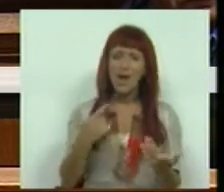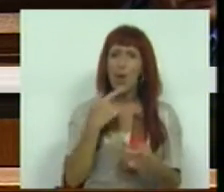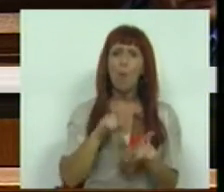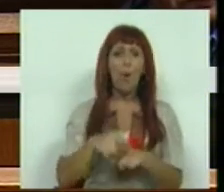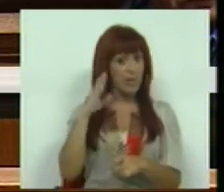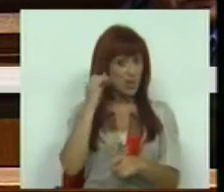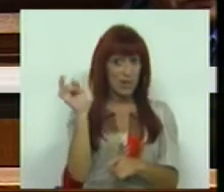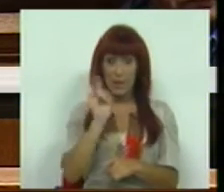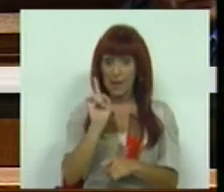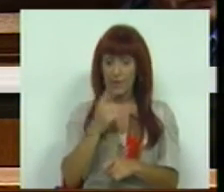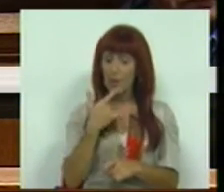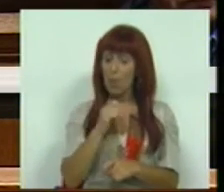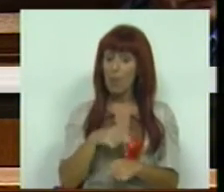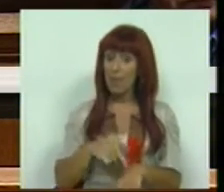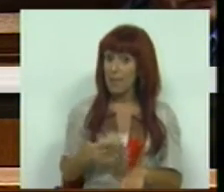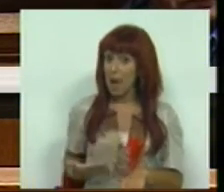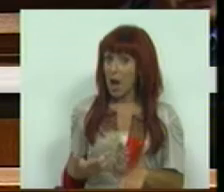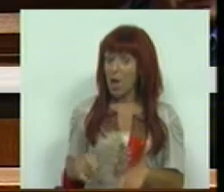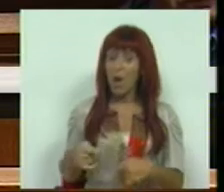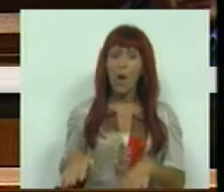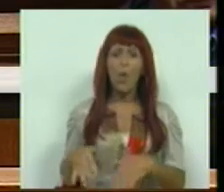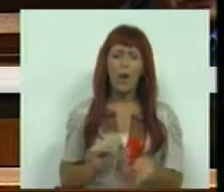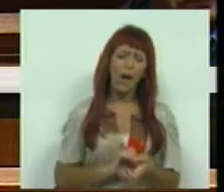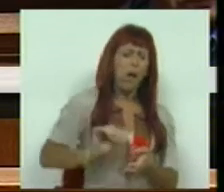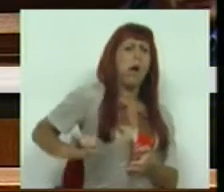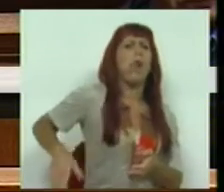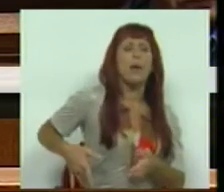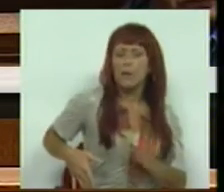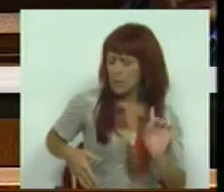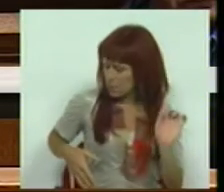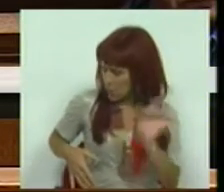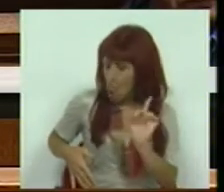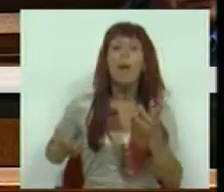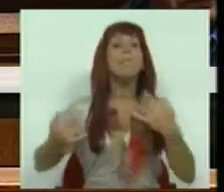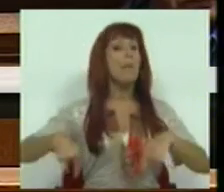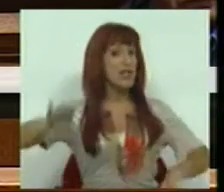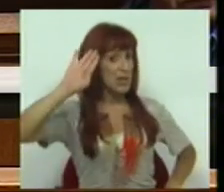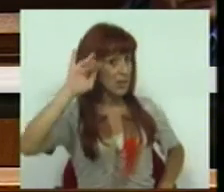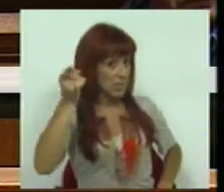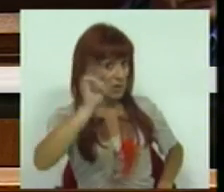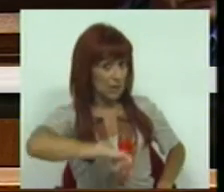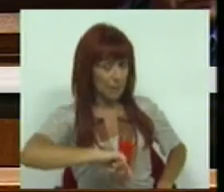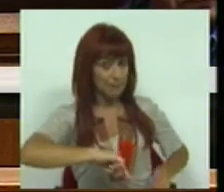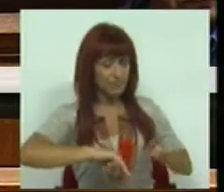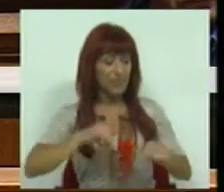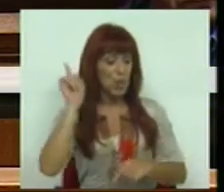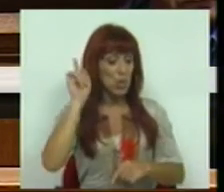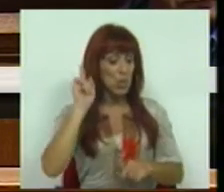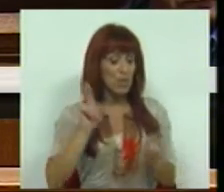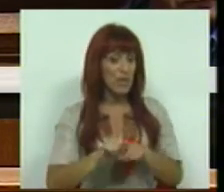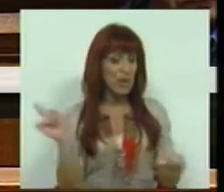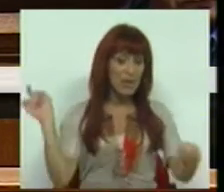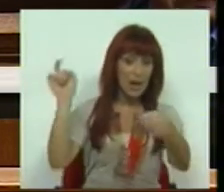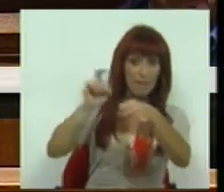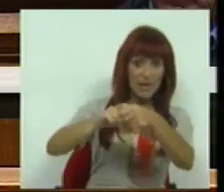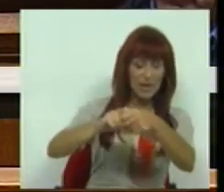pode ser esquecido e não pode, neste momento, ser deitado fora. Mas também sabemos que os valores das